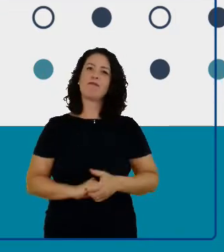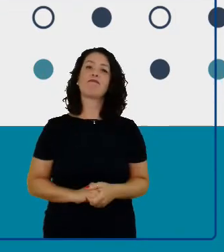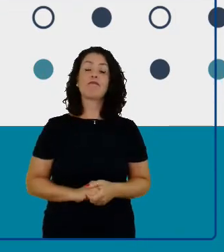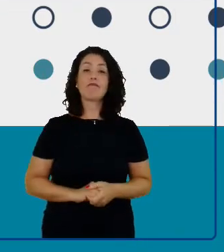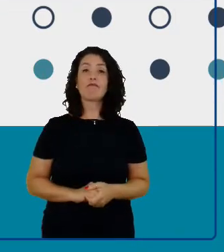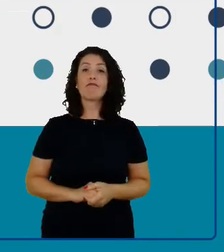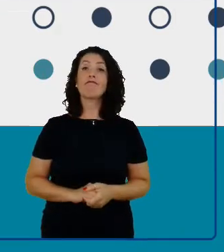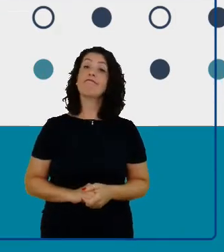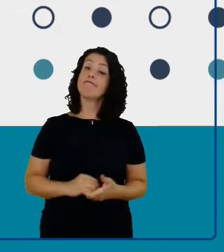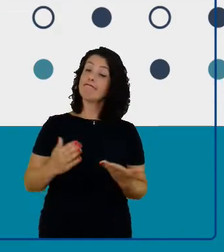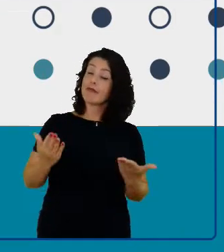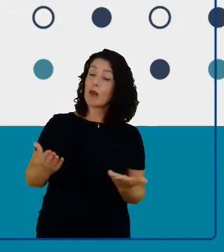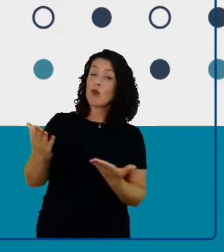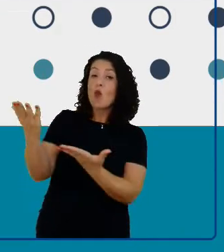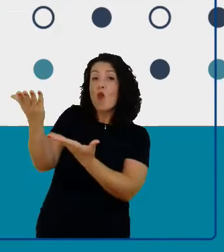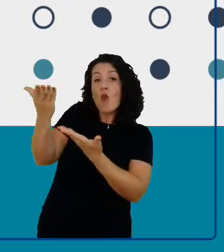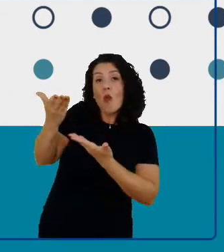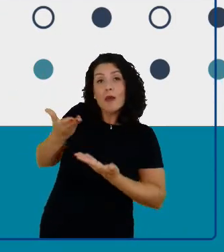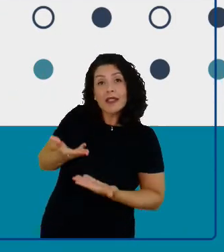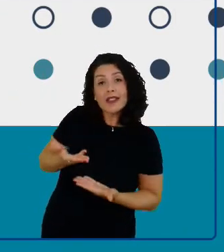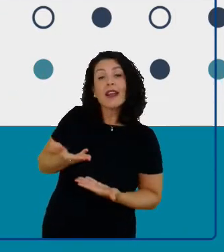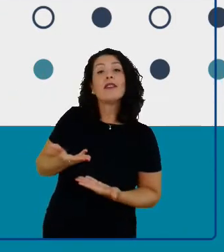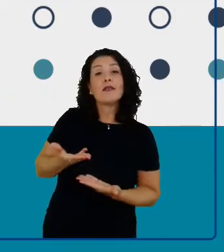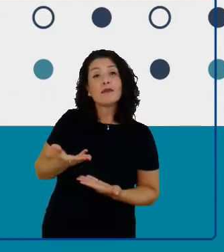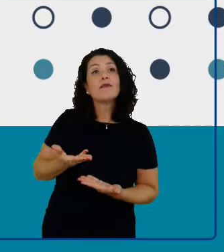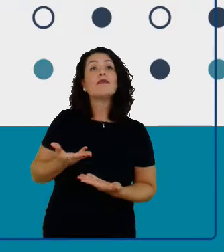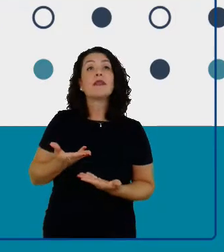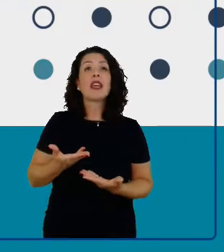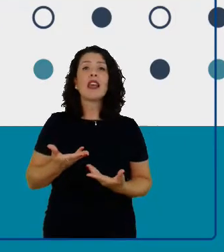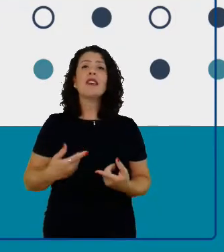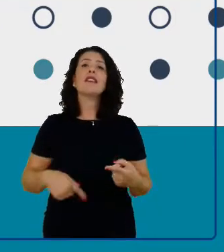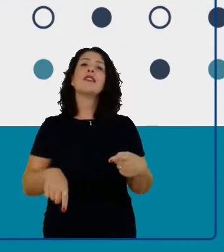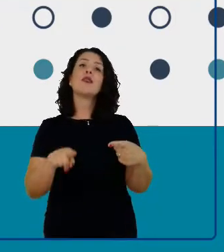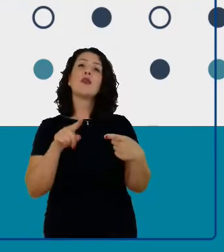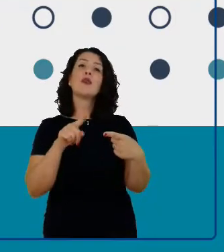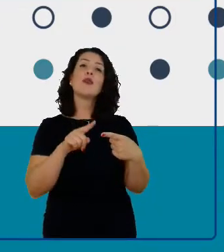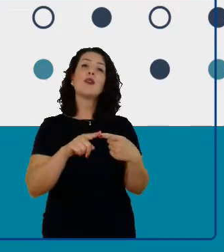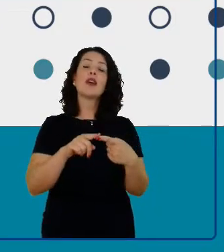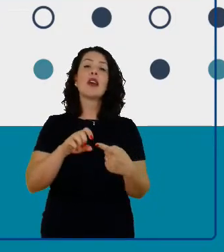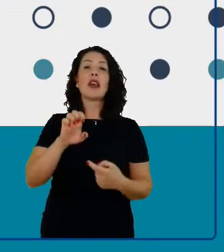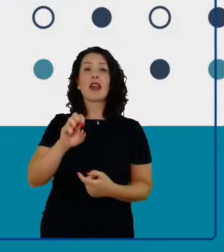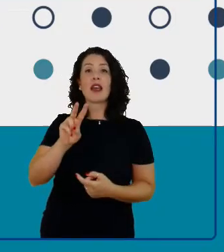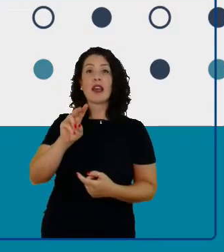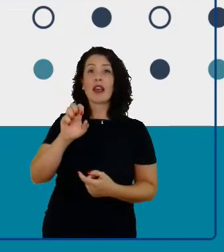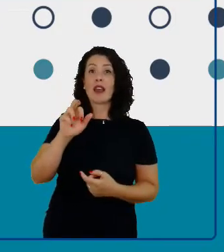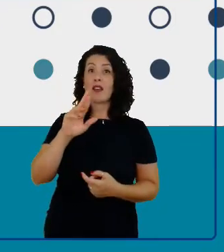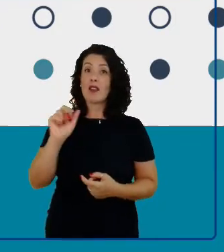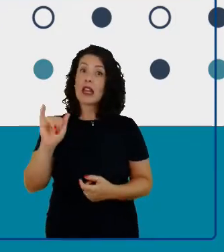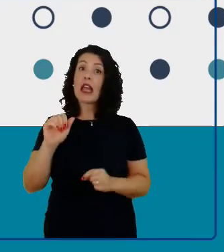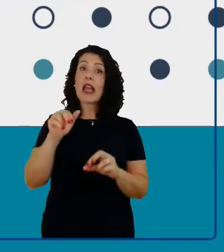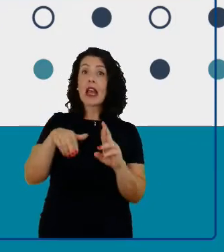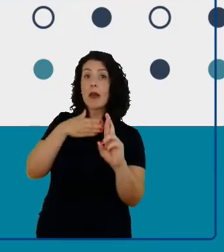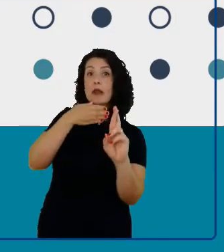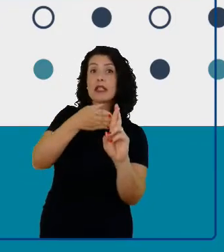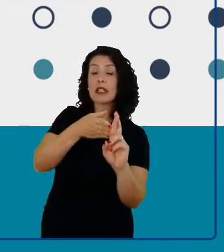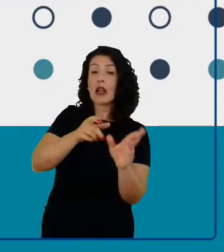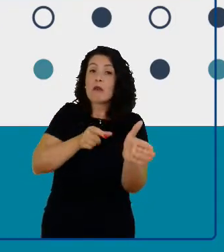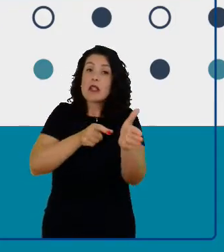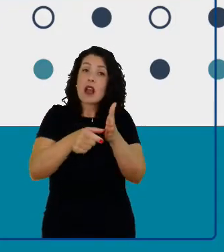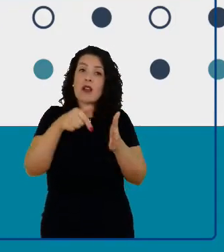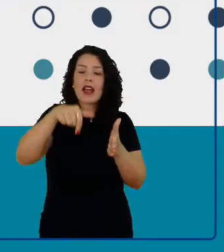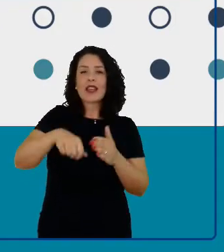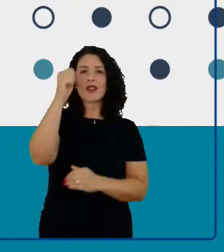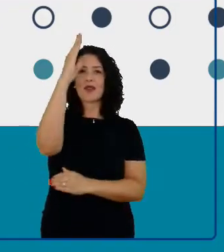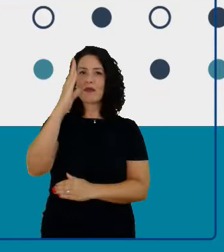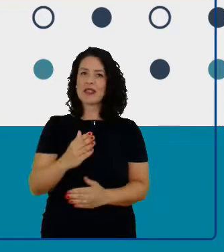chamando o Andrew Newton, que é o representante do British Council no Brasil, para dar início ao nosso webinar. Um ótimo evento